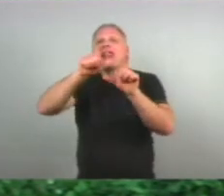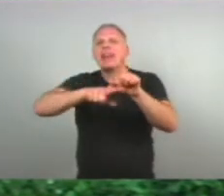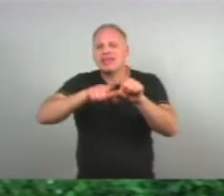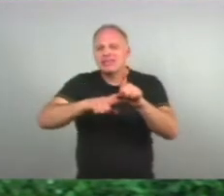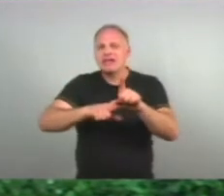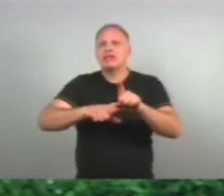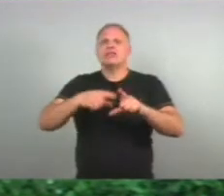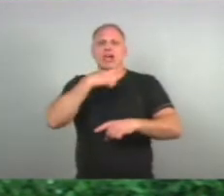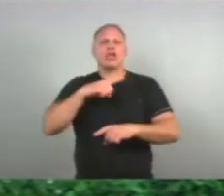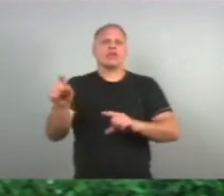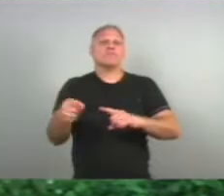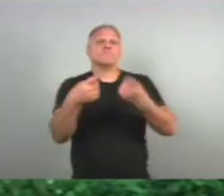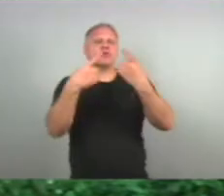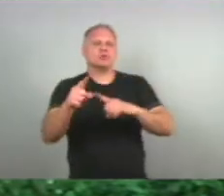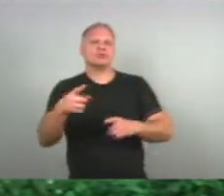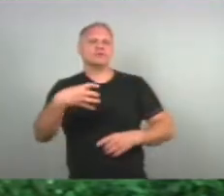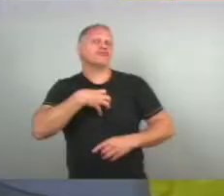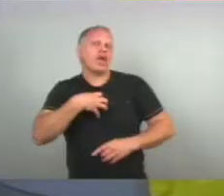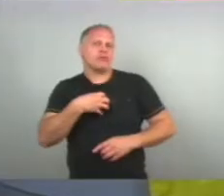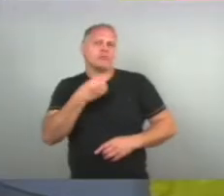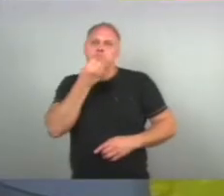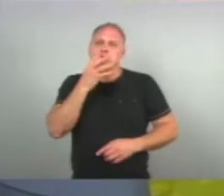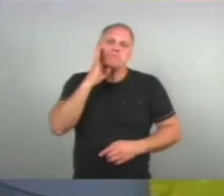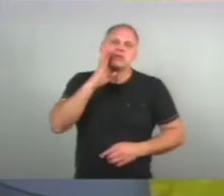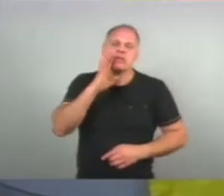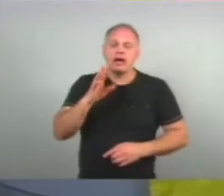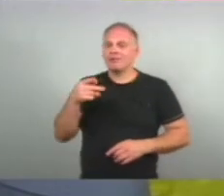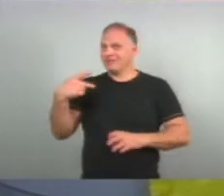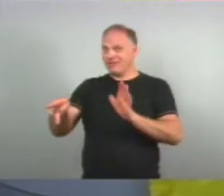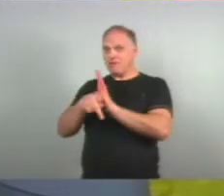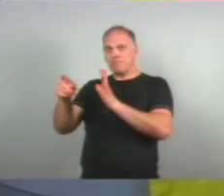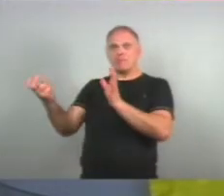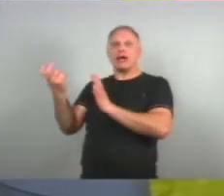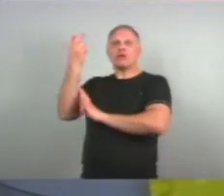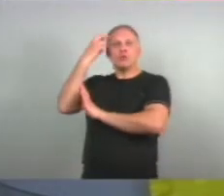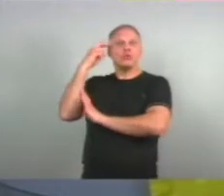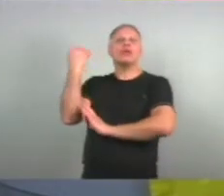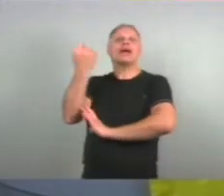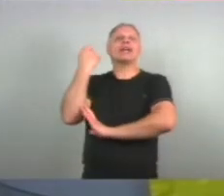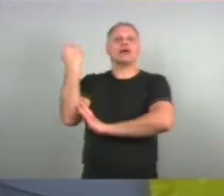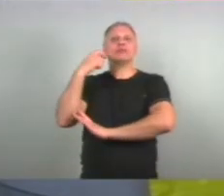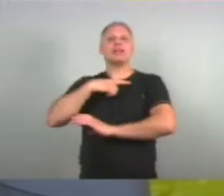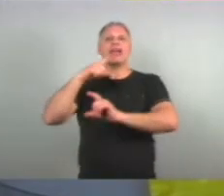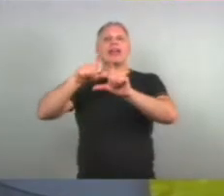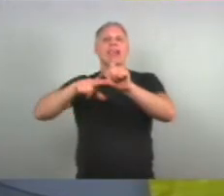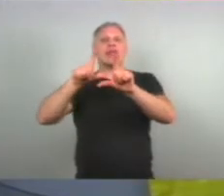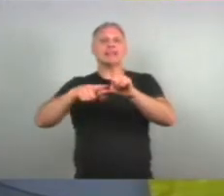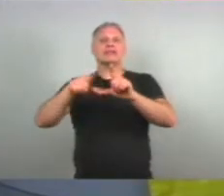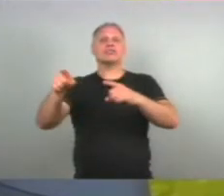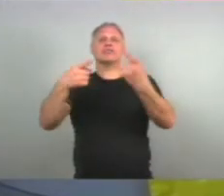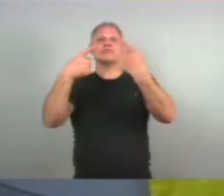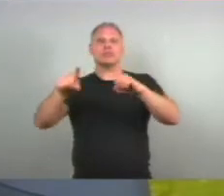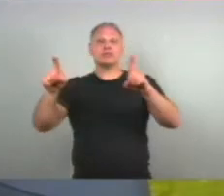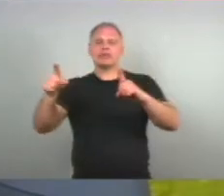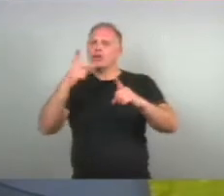Bonita Inclusive na cultura Gaúcha A gente tem Várias letras De músicas Que são verdadeiros Poemas Tem